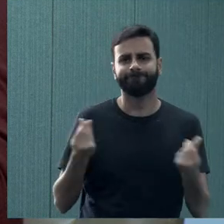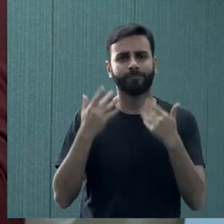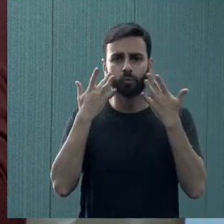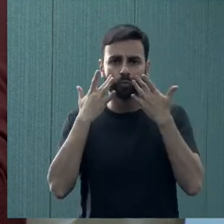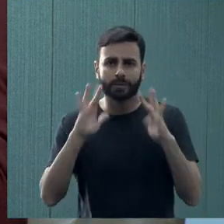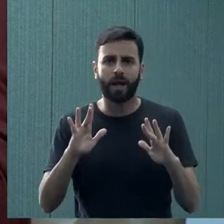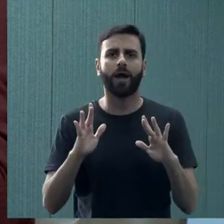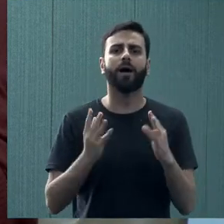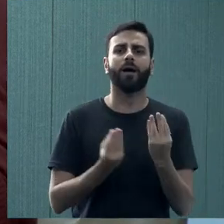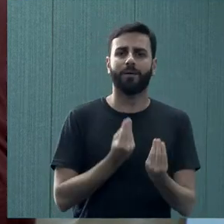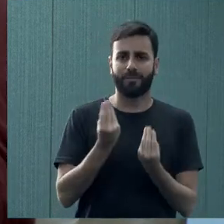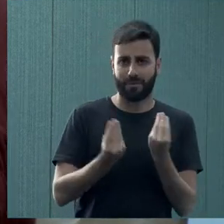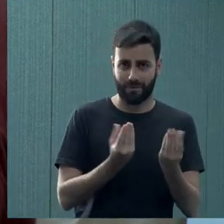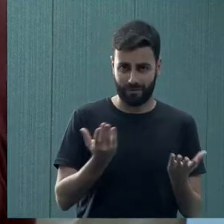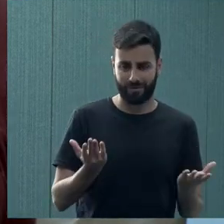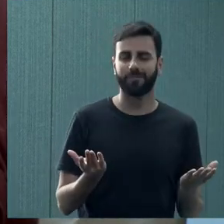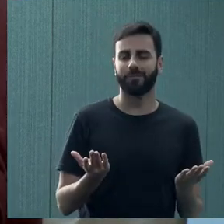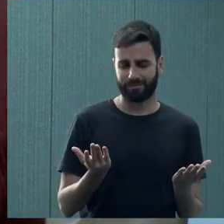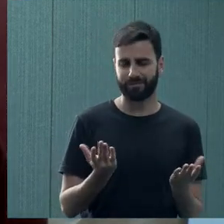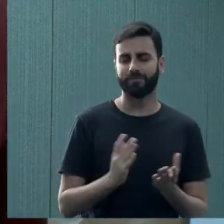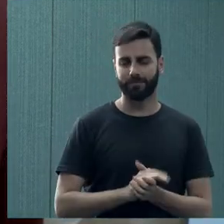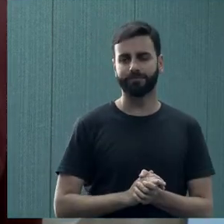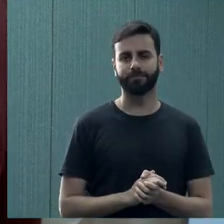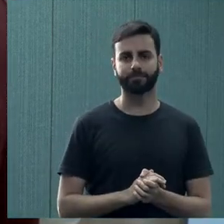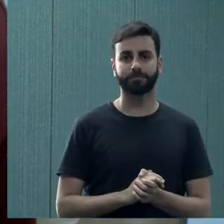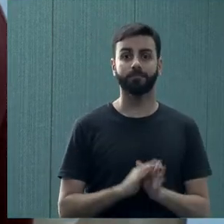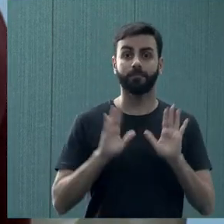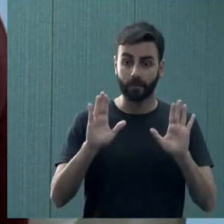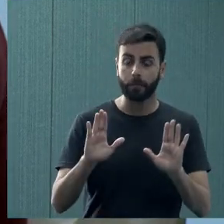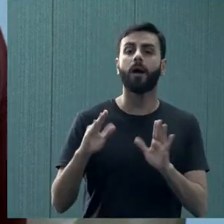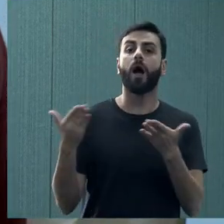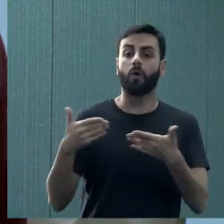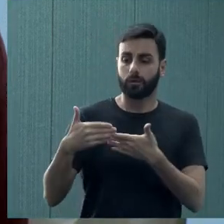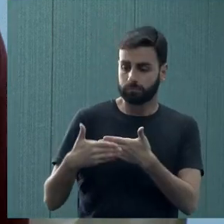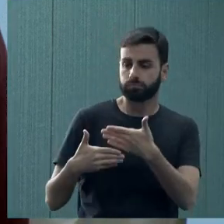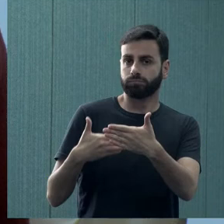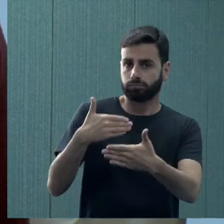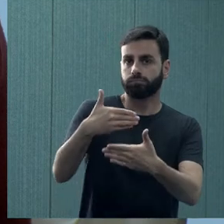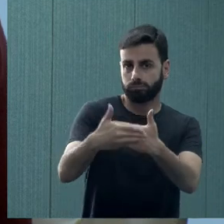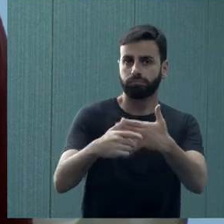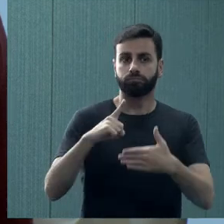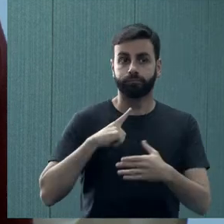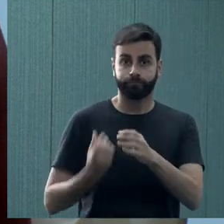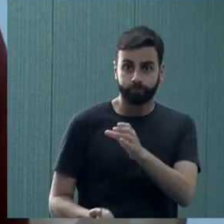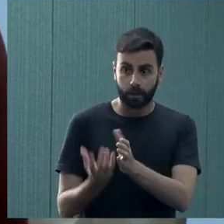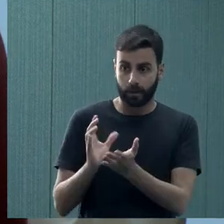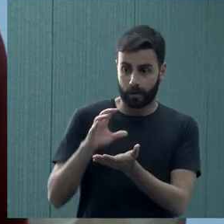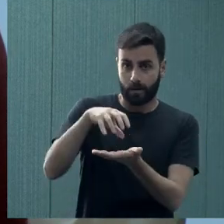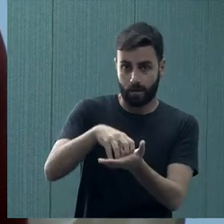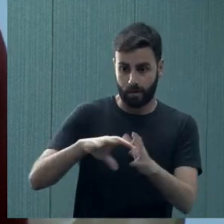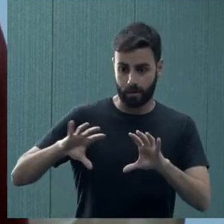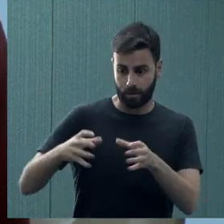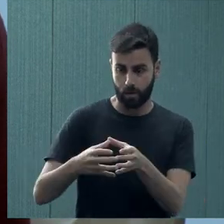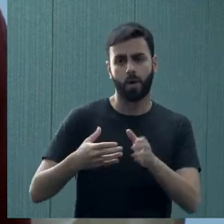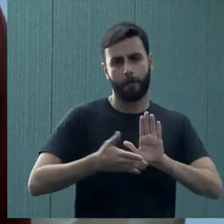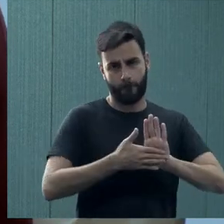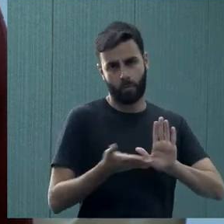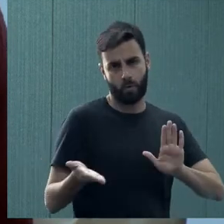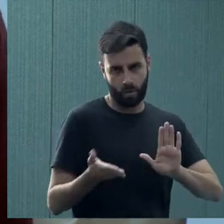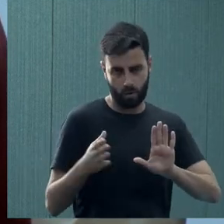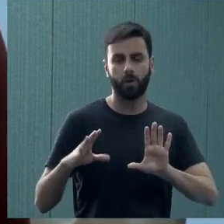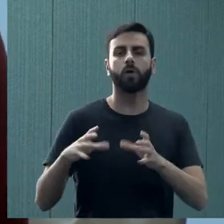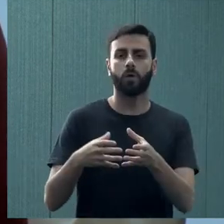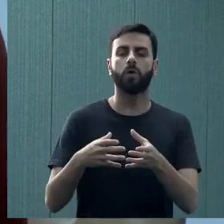faz isso, que é o que a gente discutiu recente também, mas nós vamos caminhar, sim, partir do estabelecimento desse núcleo duro, é a proposta,